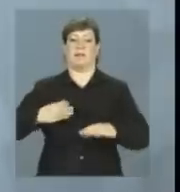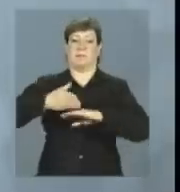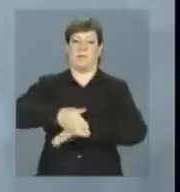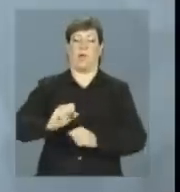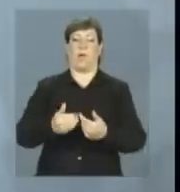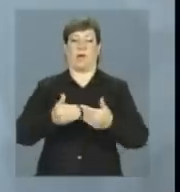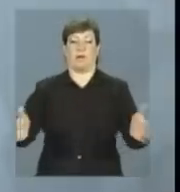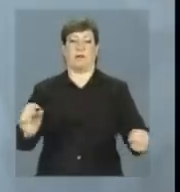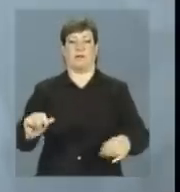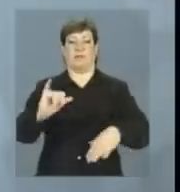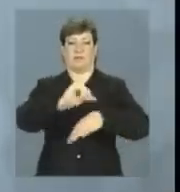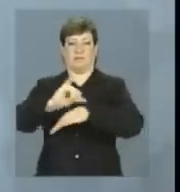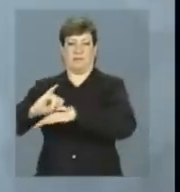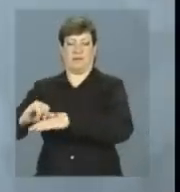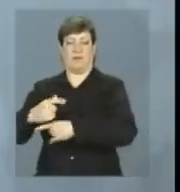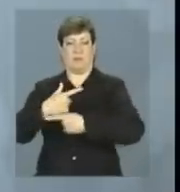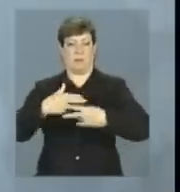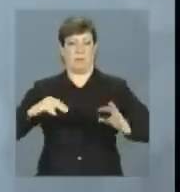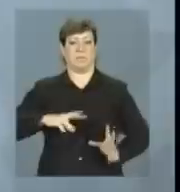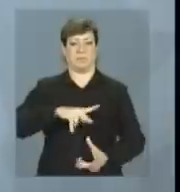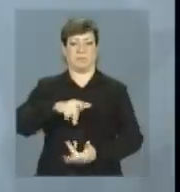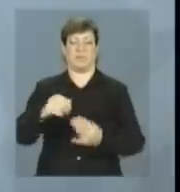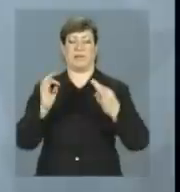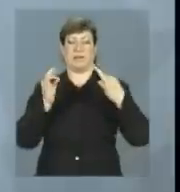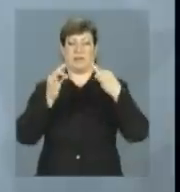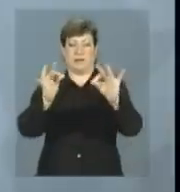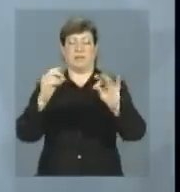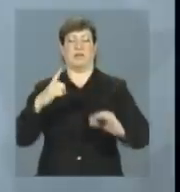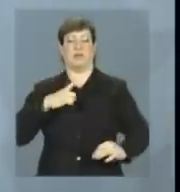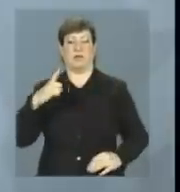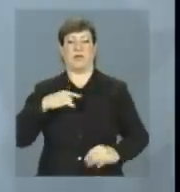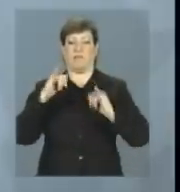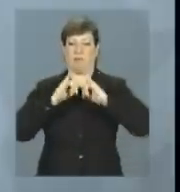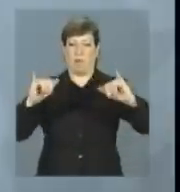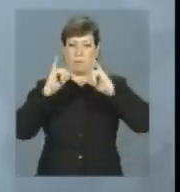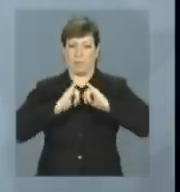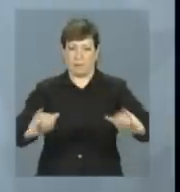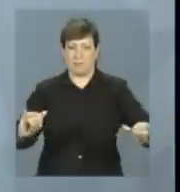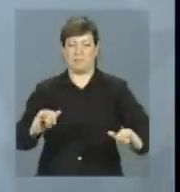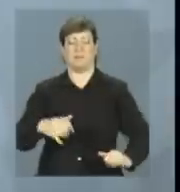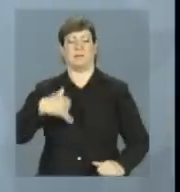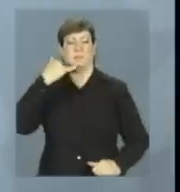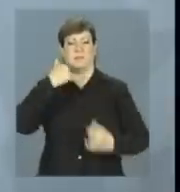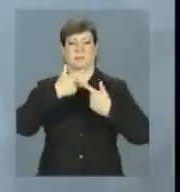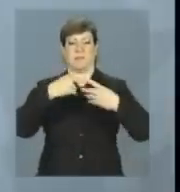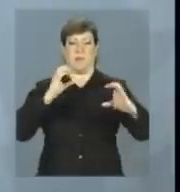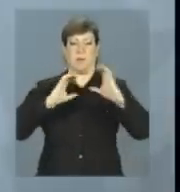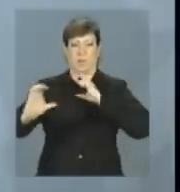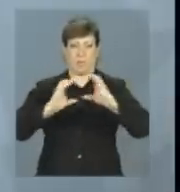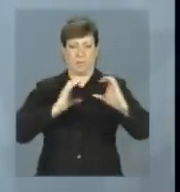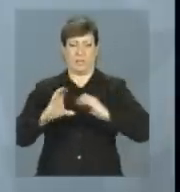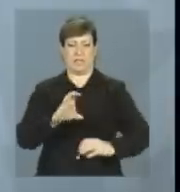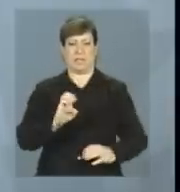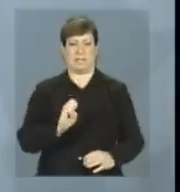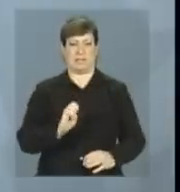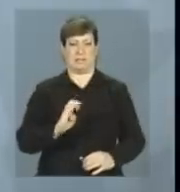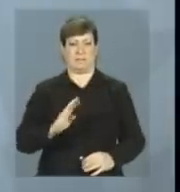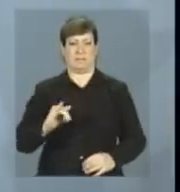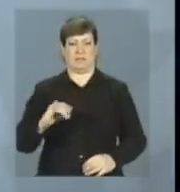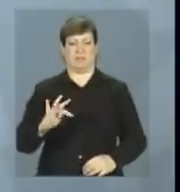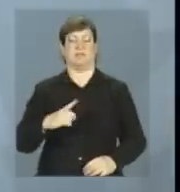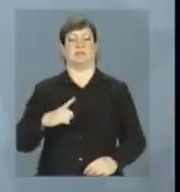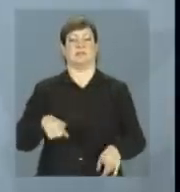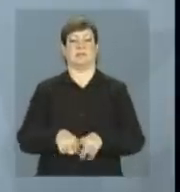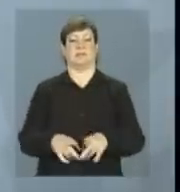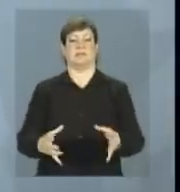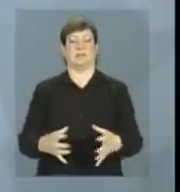Feira Internacional de Tecnologia de Informação, Telecomunicações, Software e Serviços, a SEBIT. A presidenta Dilma Rousseff